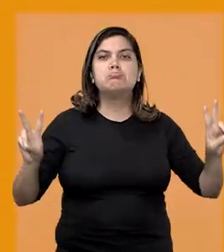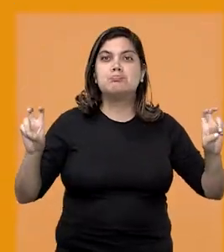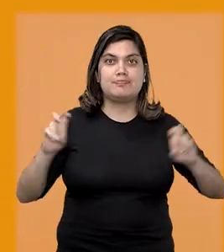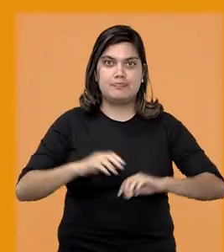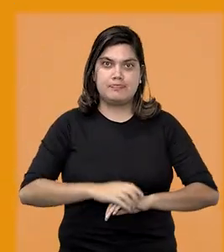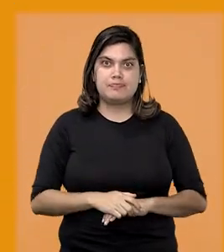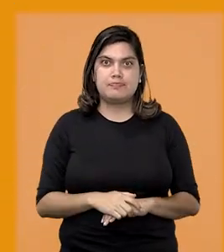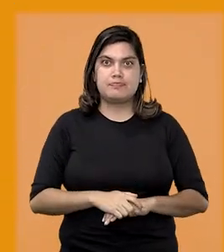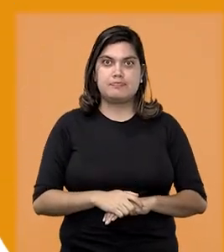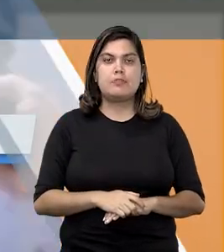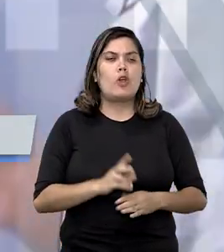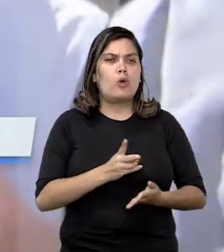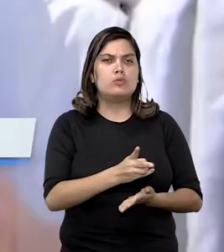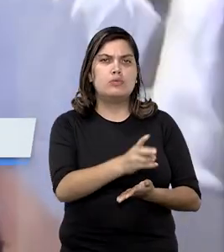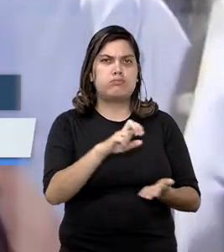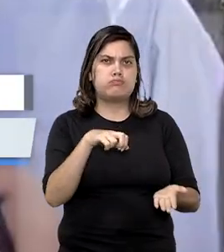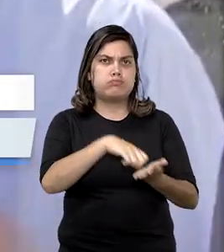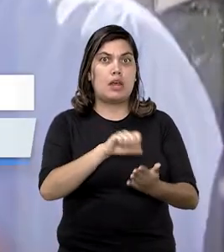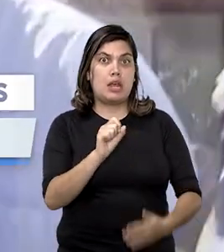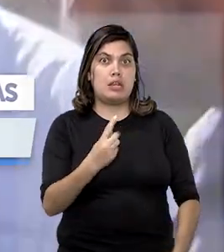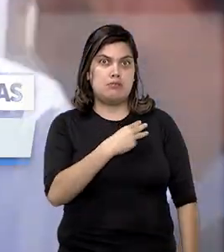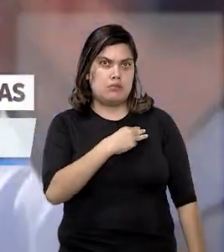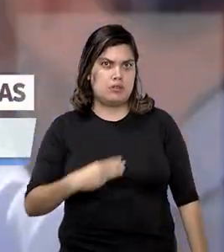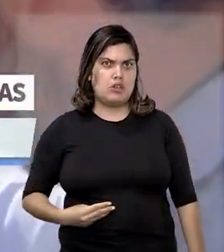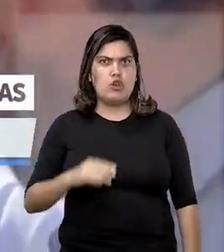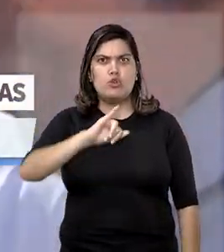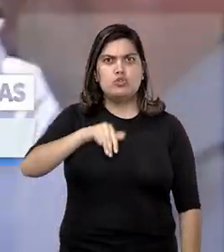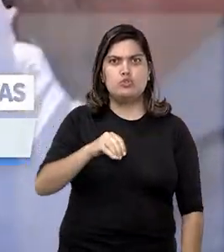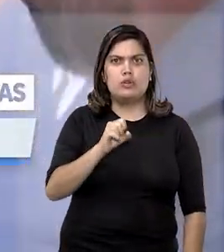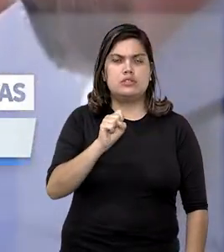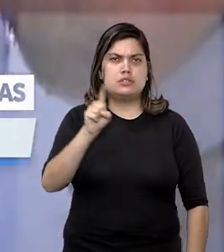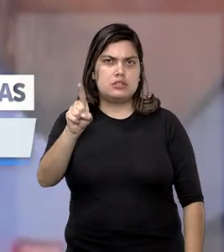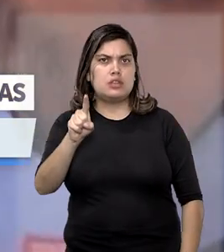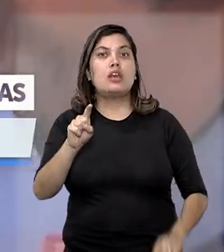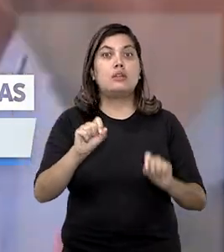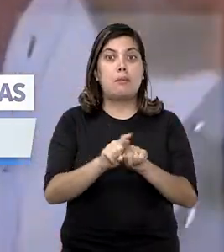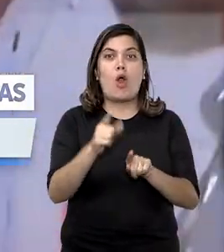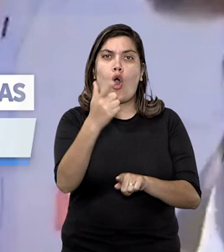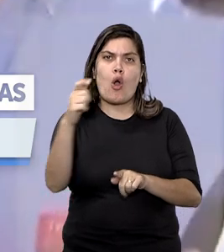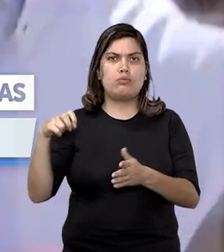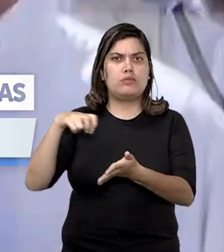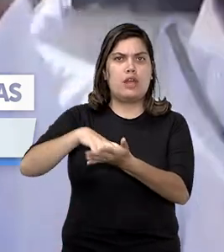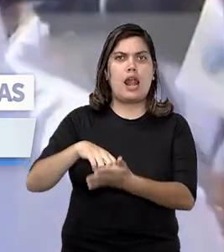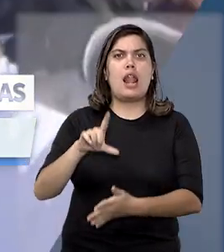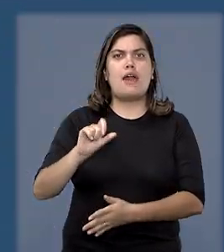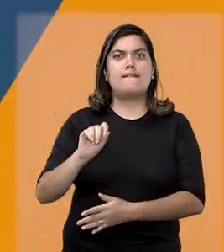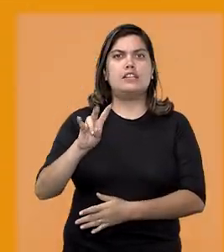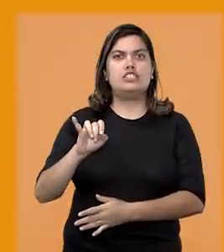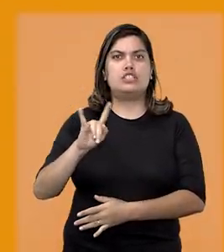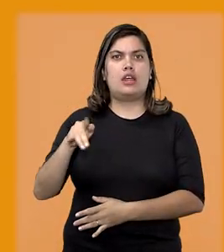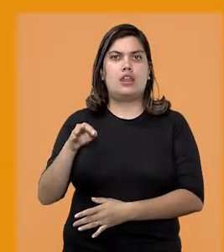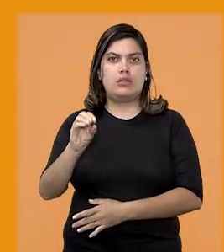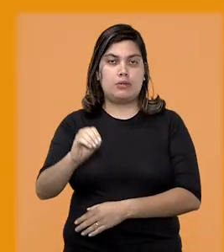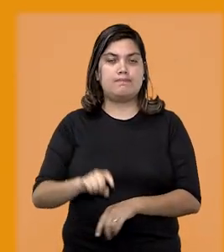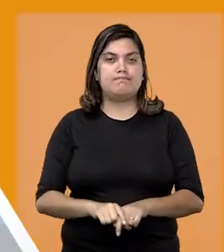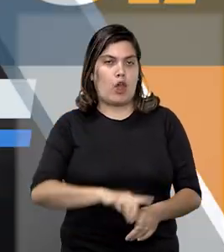você vai ver mantida a condenação do ex-ministro José Dirceu e de outros réus da Lava Jato.